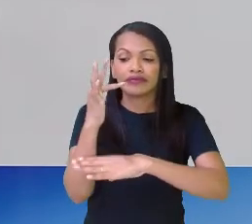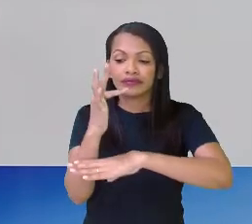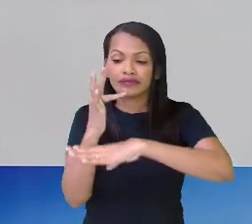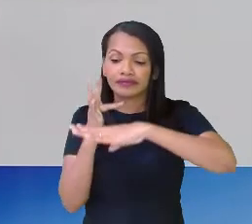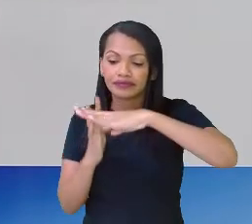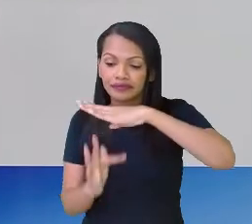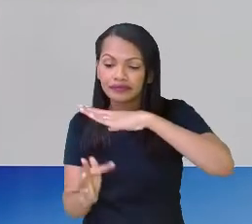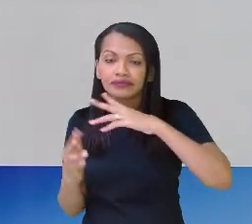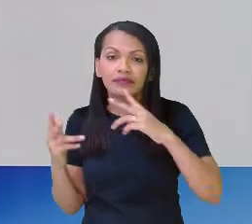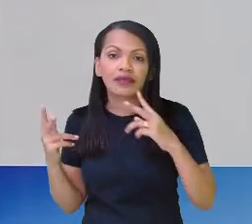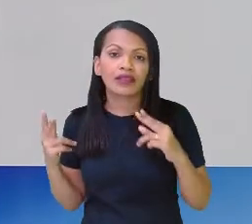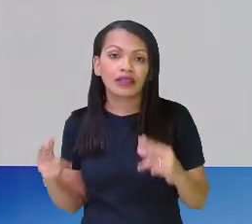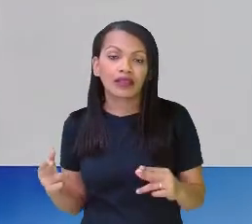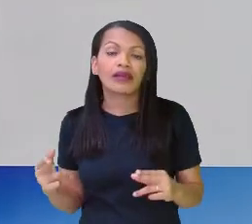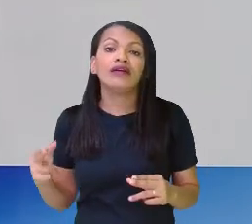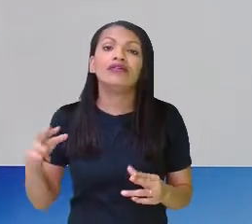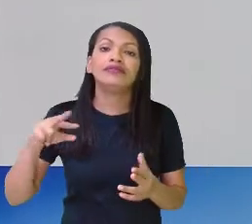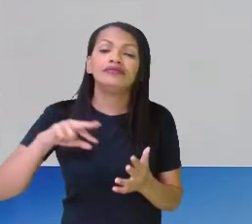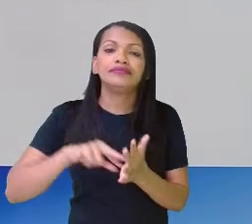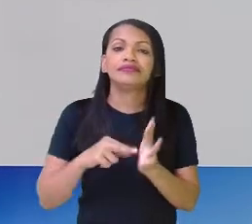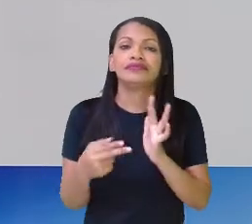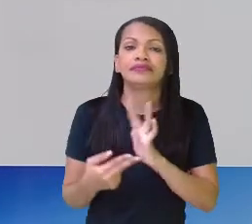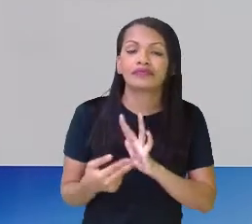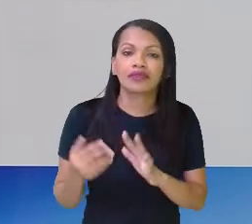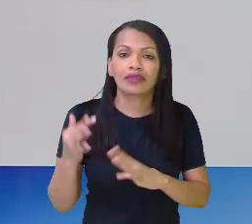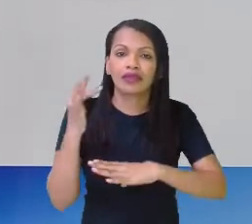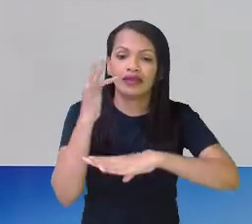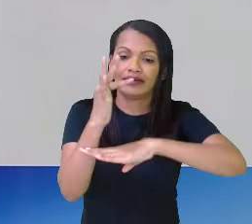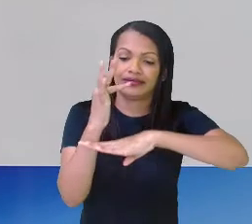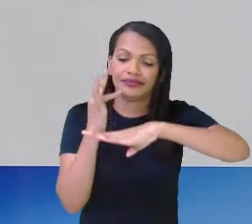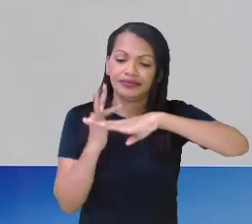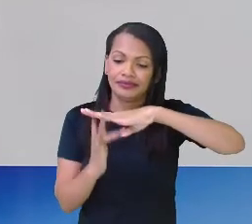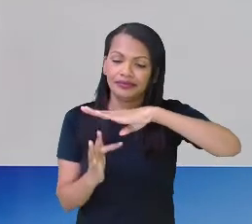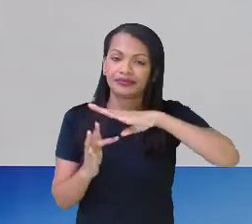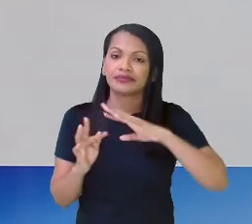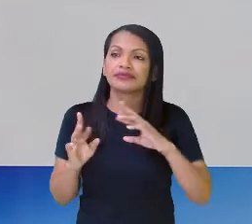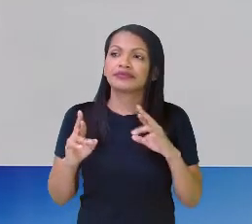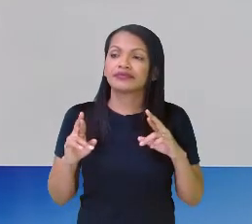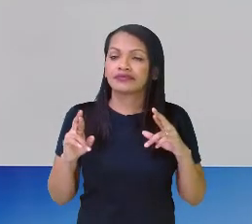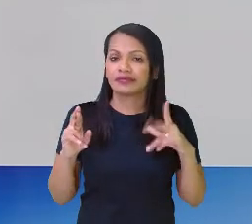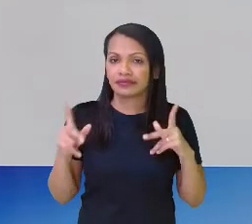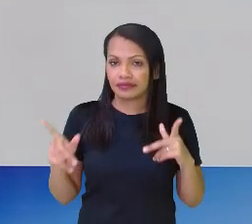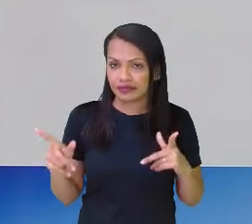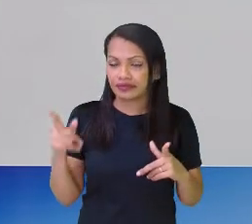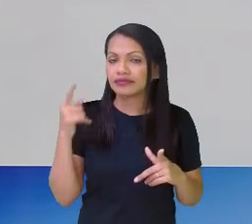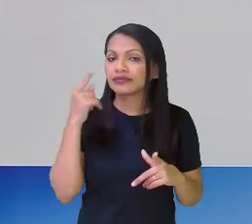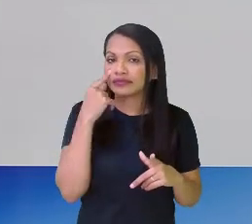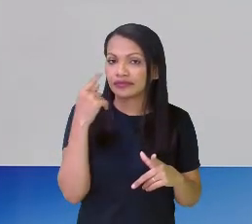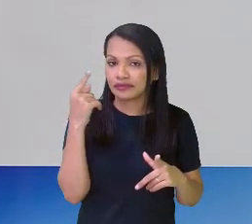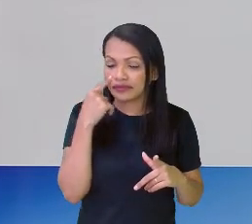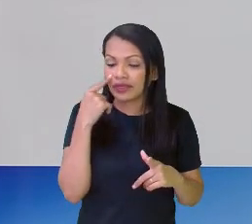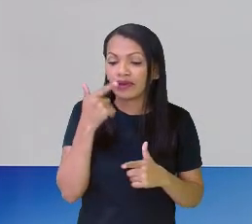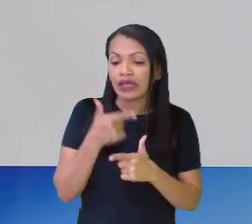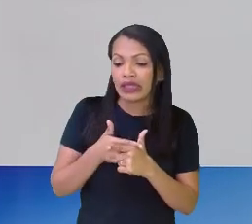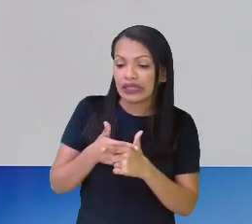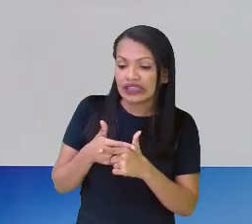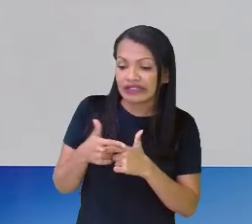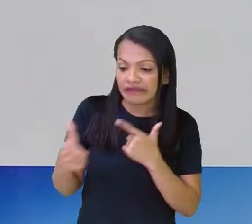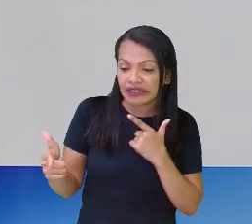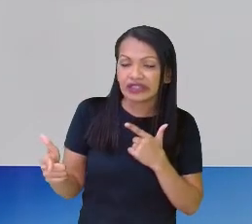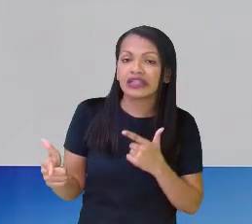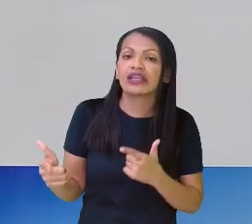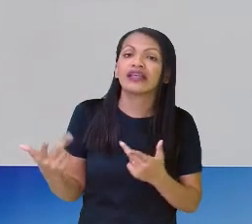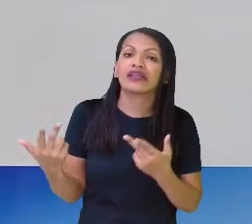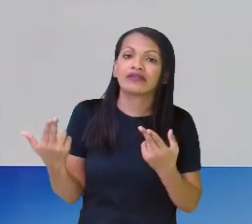equivalentes, a gente fala de frações diferentes que foram divididas